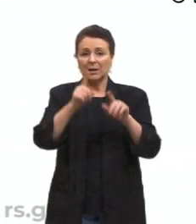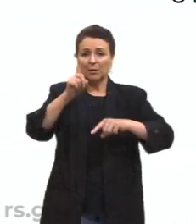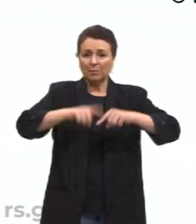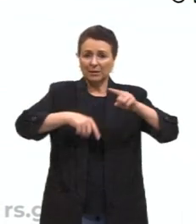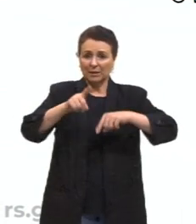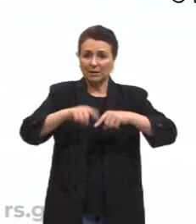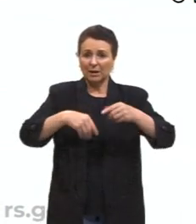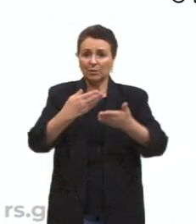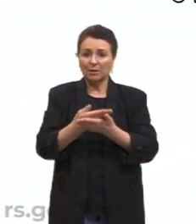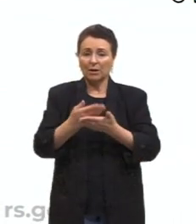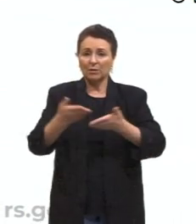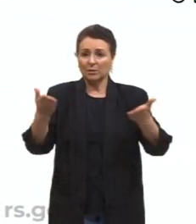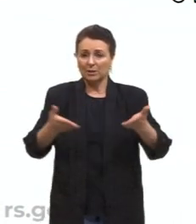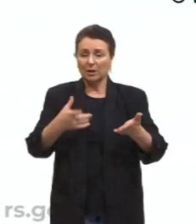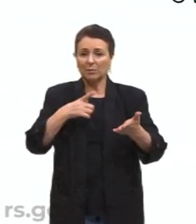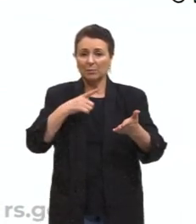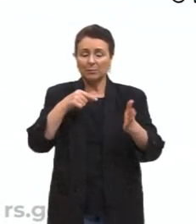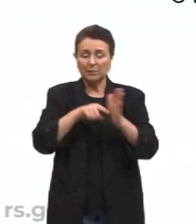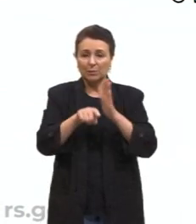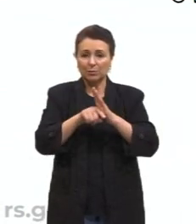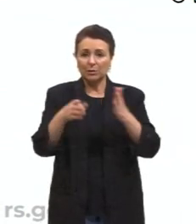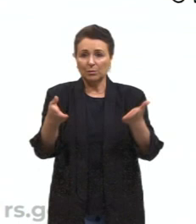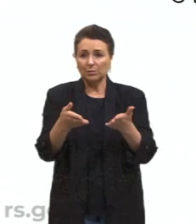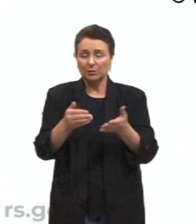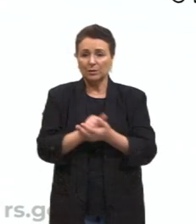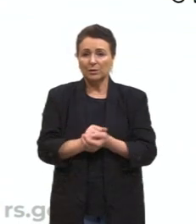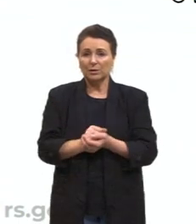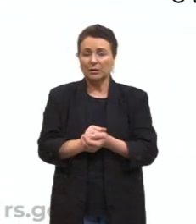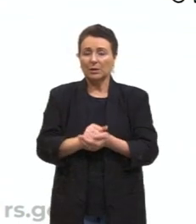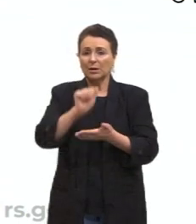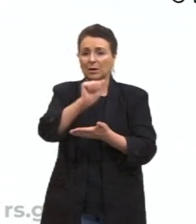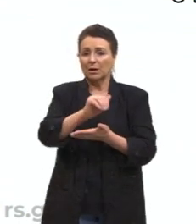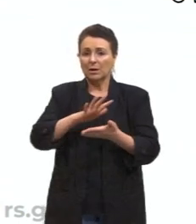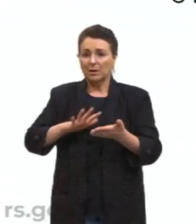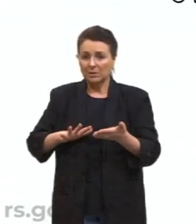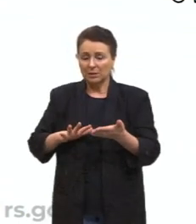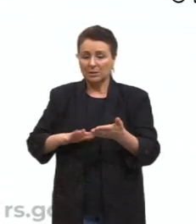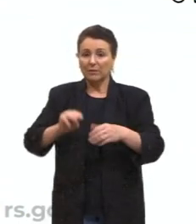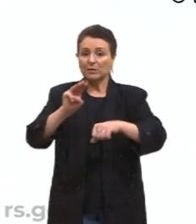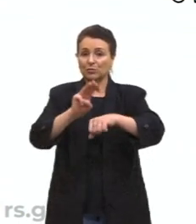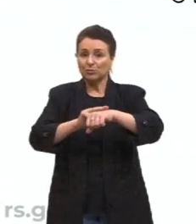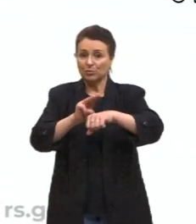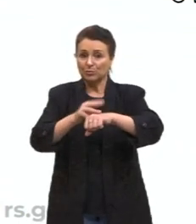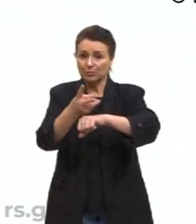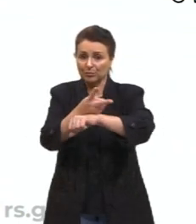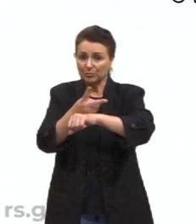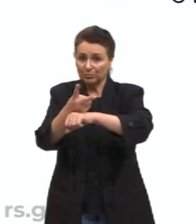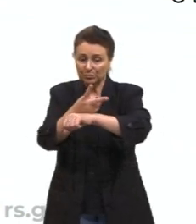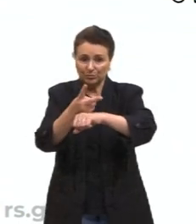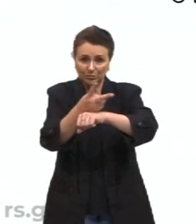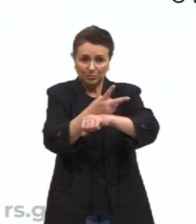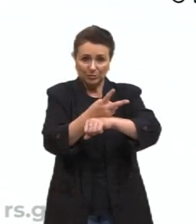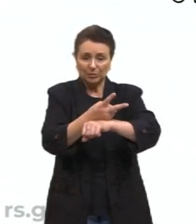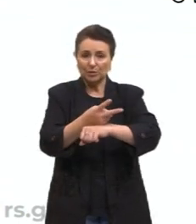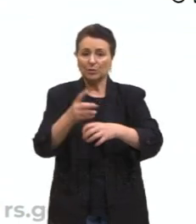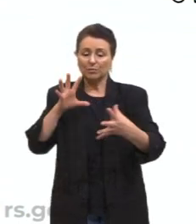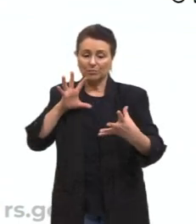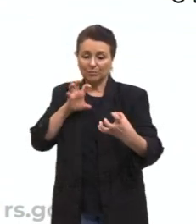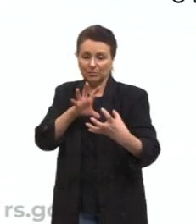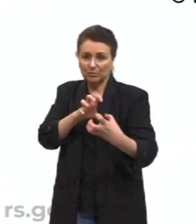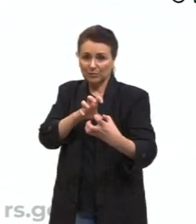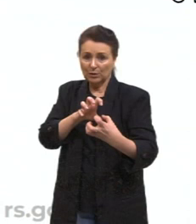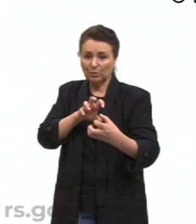hoje. Olha, tem uma questão aqui que fala o seguinte, as atividades mineradoras têm criado conflitos com extrativistas,